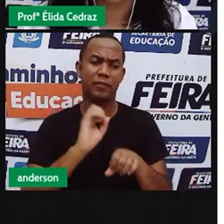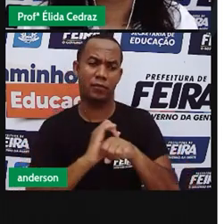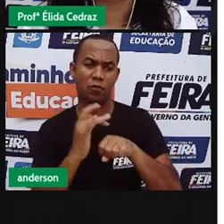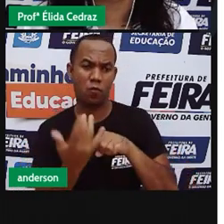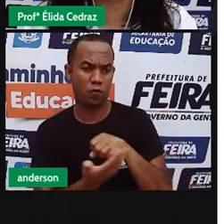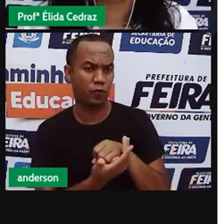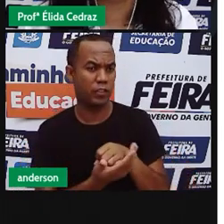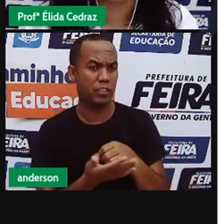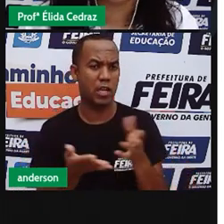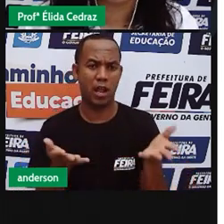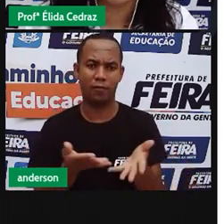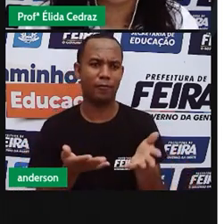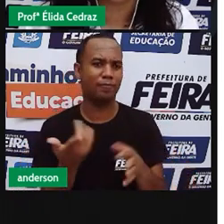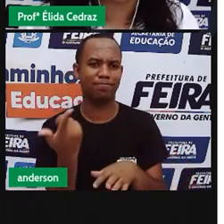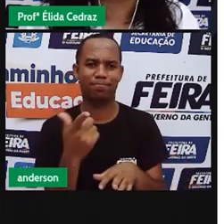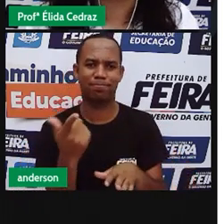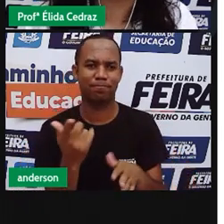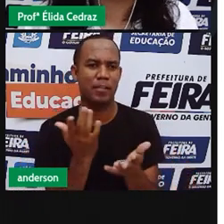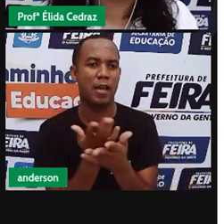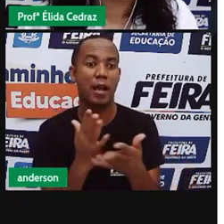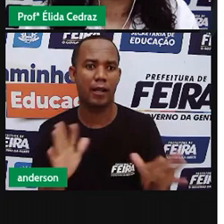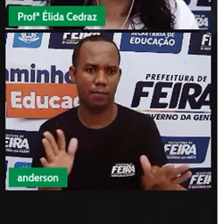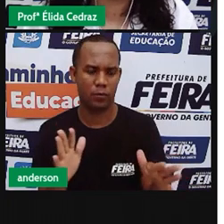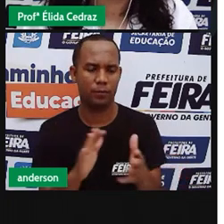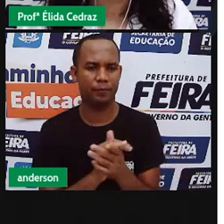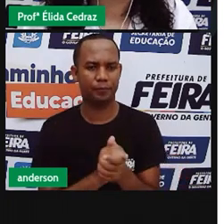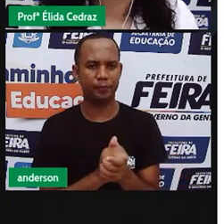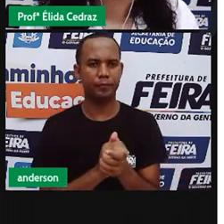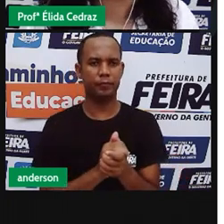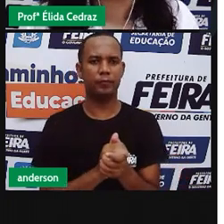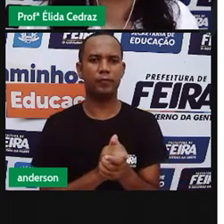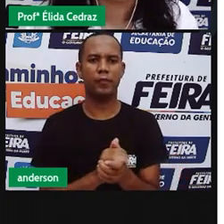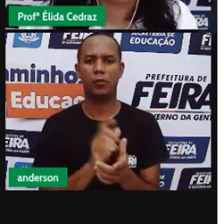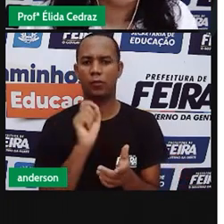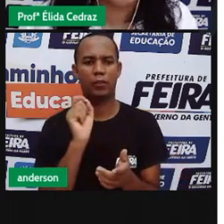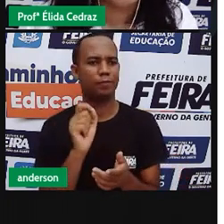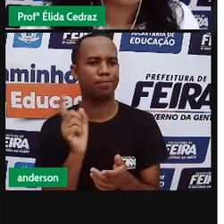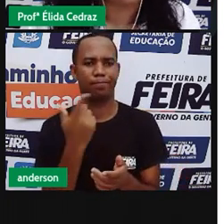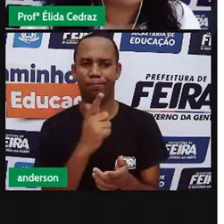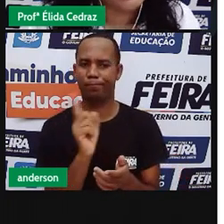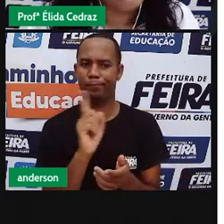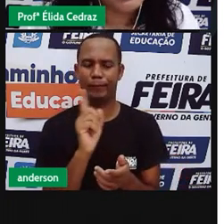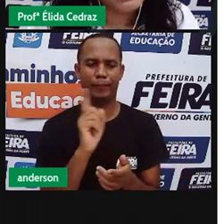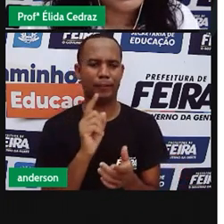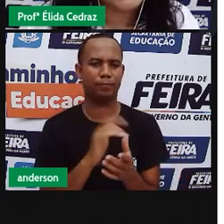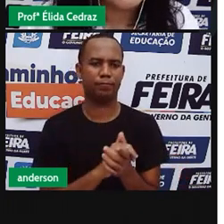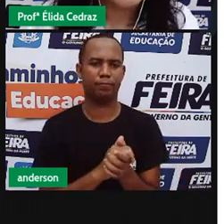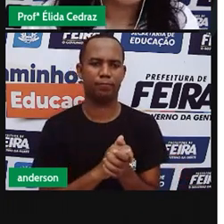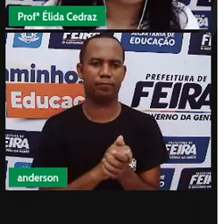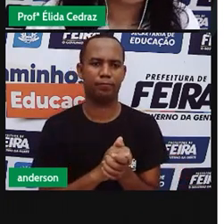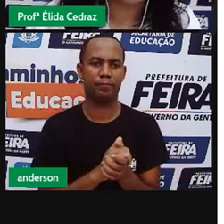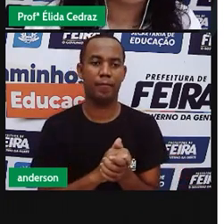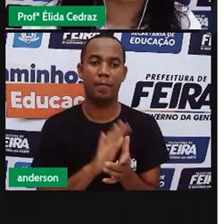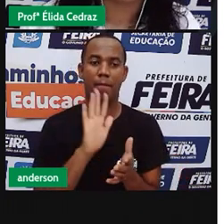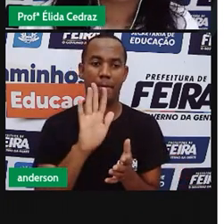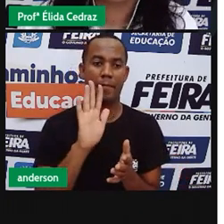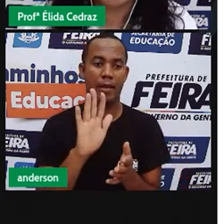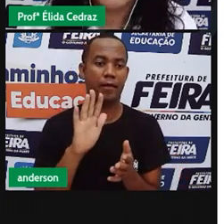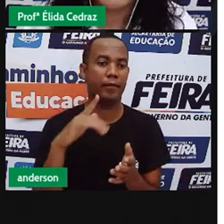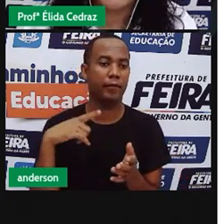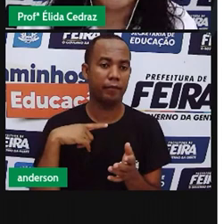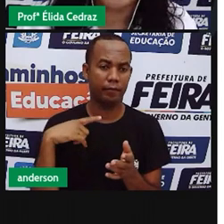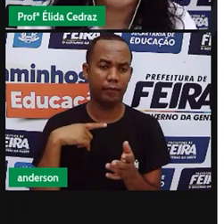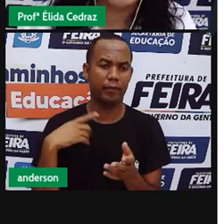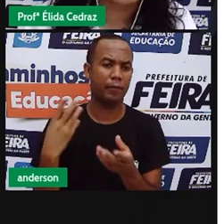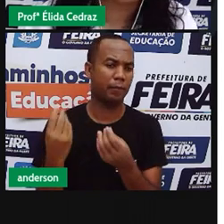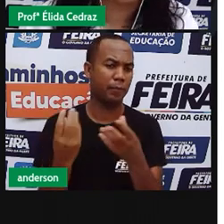e esse momento de pandemia, nós não tivemos os nossos tapetes na avenida. Mas isso é uma prática